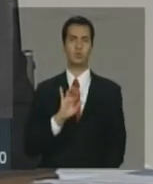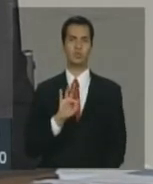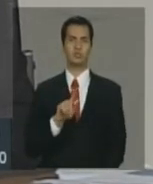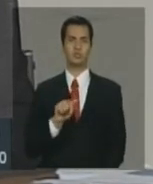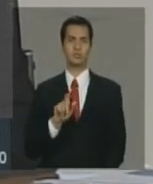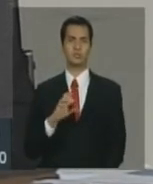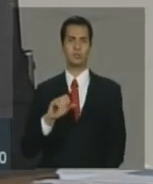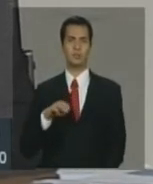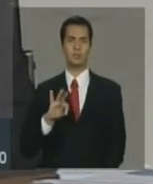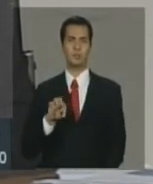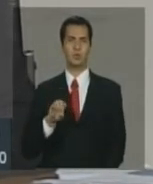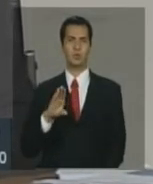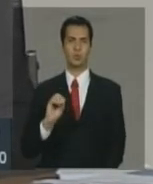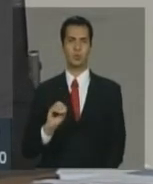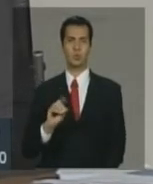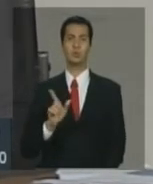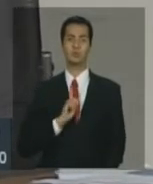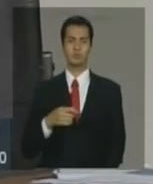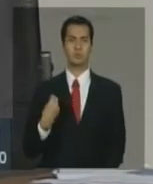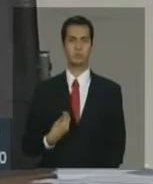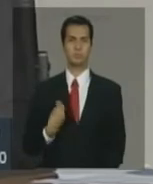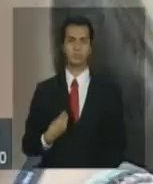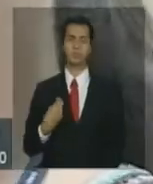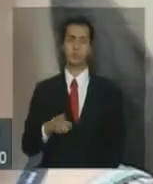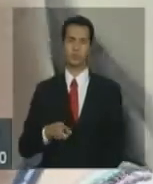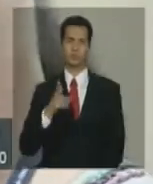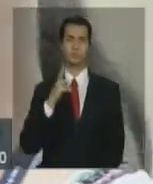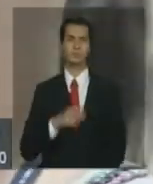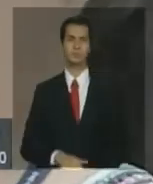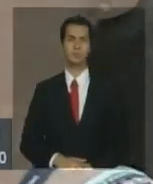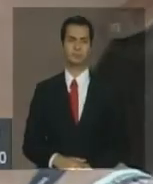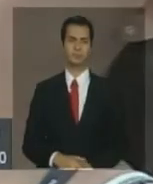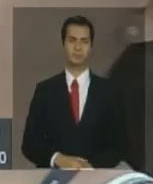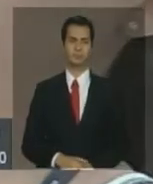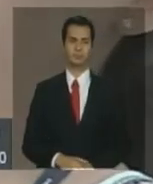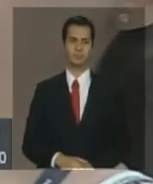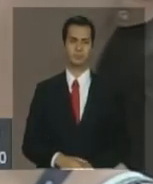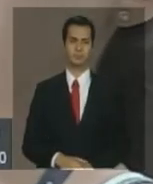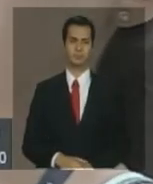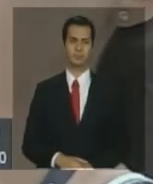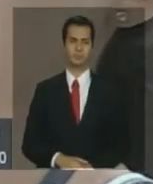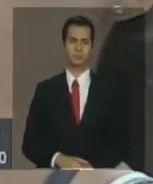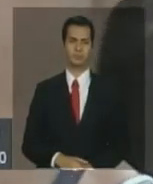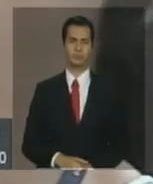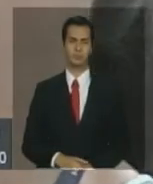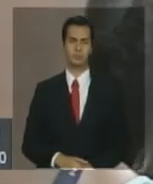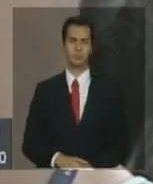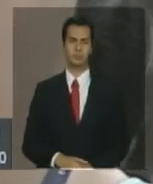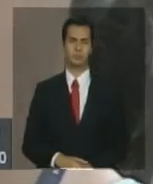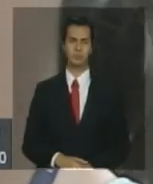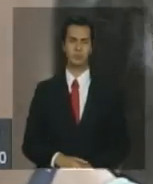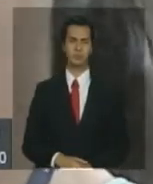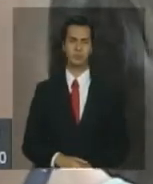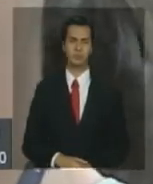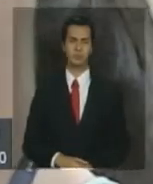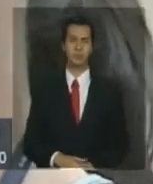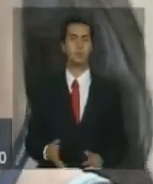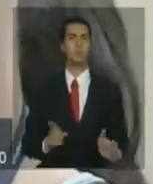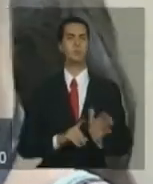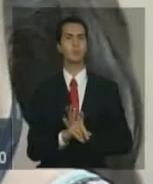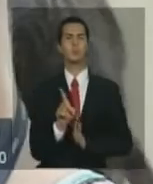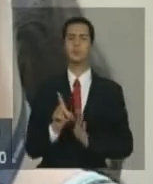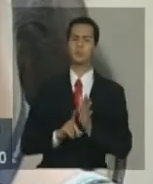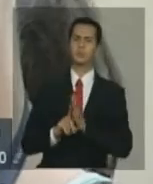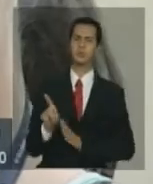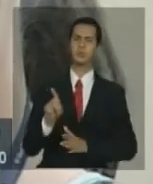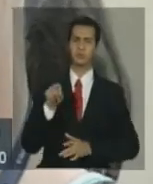colocado, ele continua, é isso. Mas, então, só... Não, mas aí é diferente, porque se vocês poderiam, por exemplo, liberar emenda